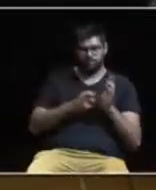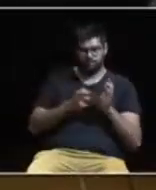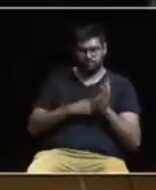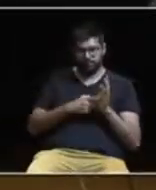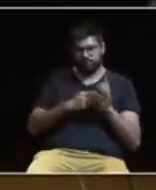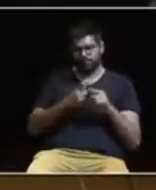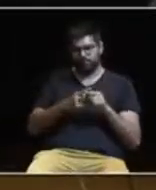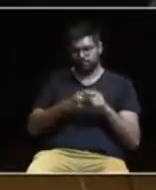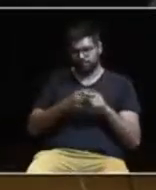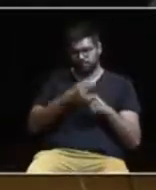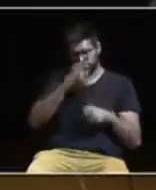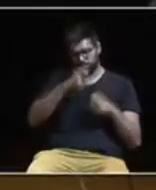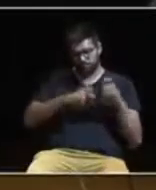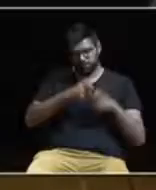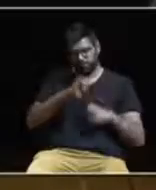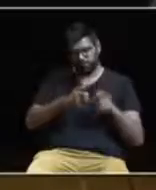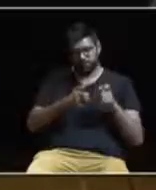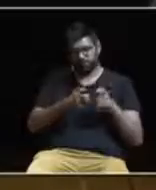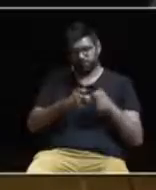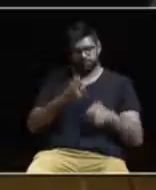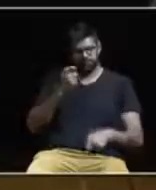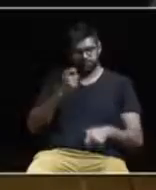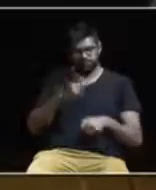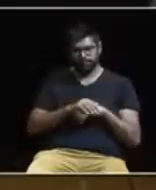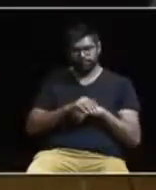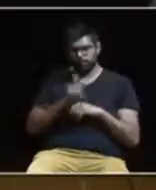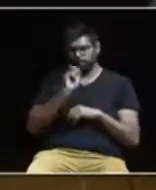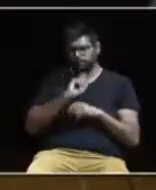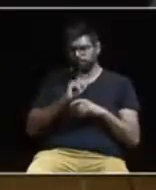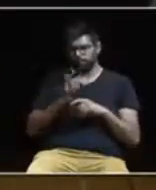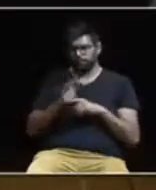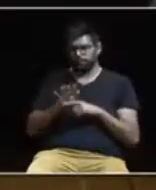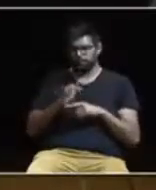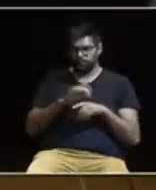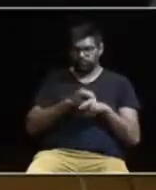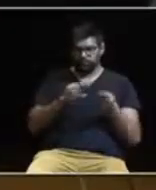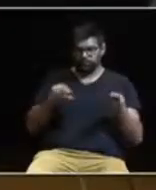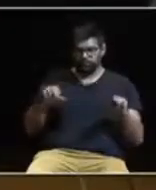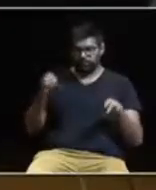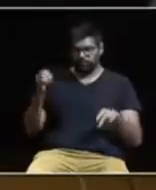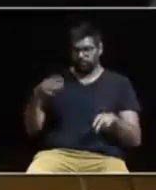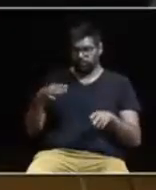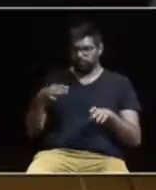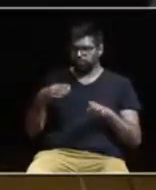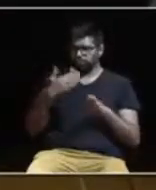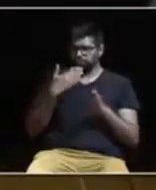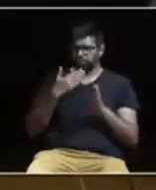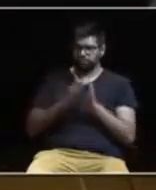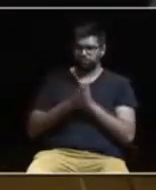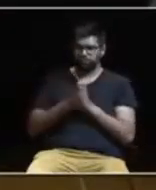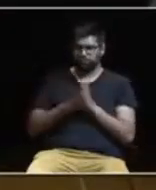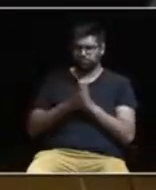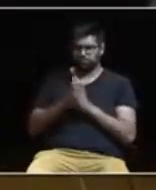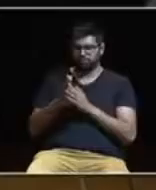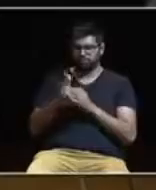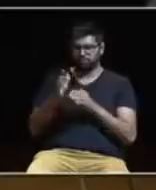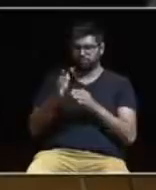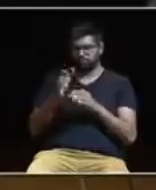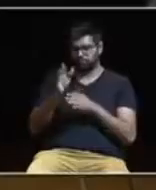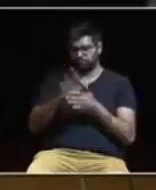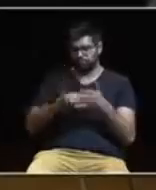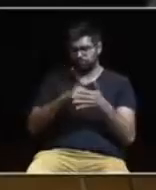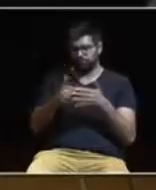nem servindo os interesses da população. Podemos dar o exemplo da expansão do Hospital da Luz, que beneficiou de um plano promenor